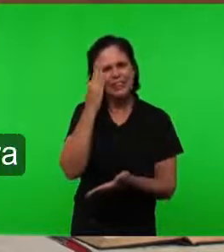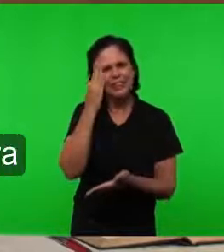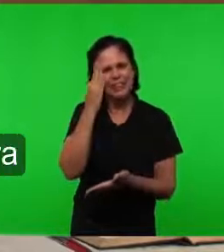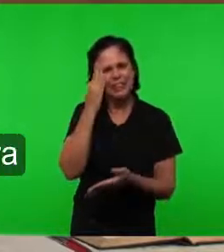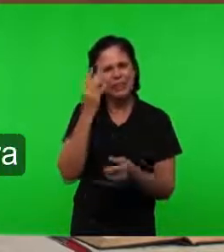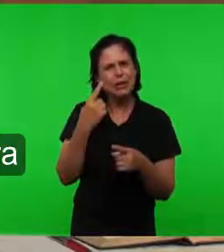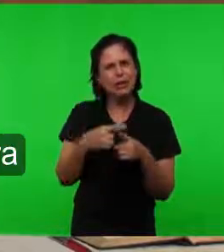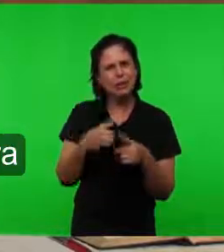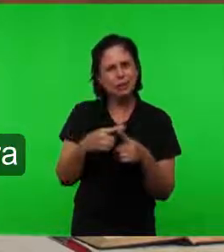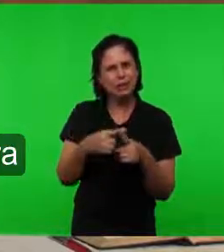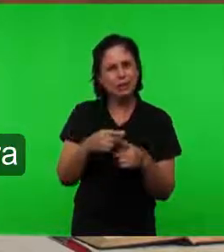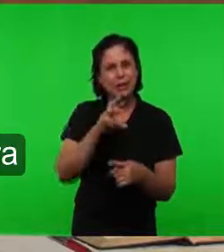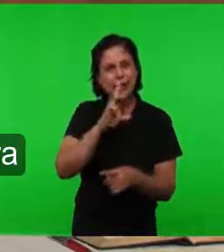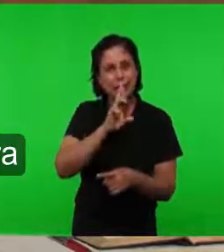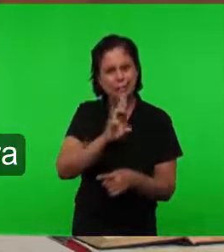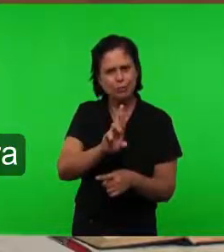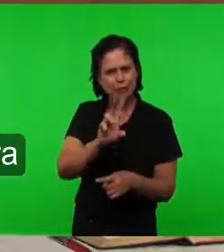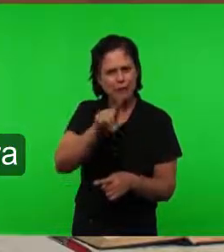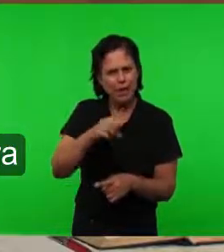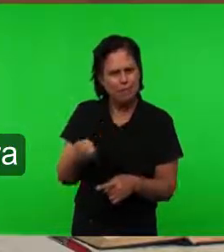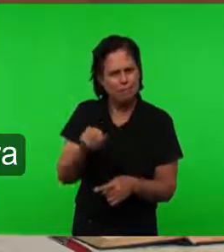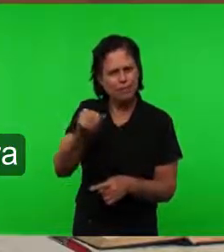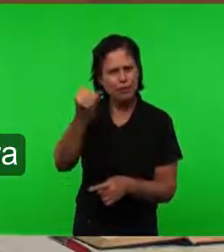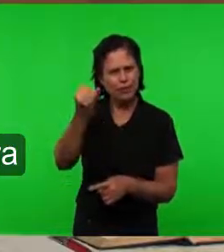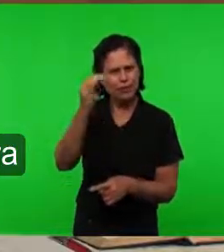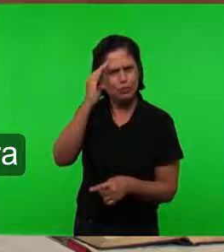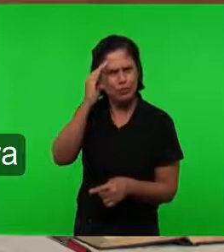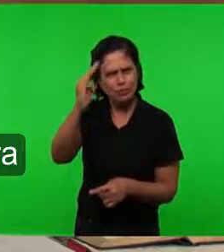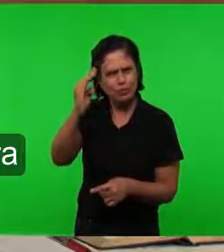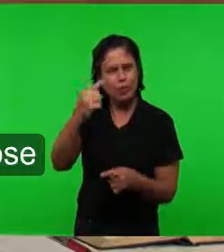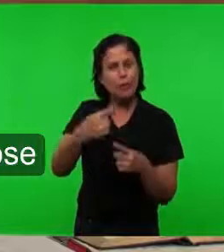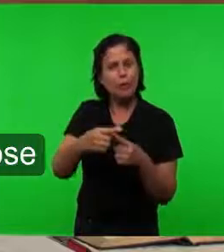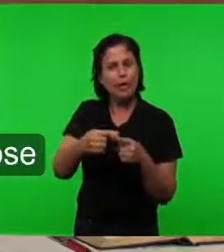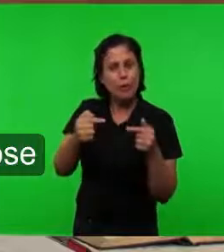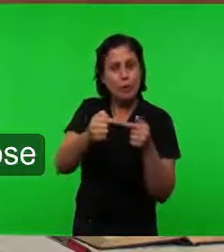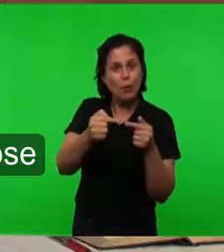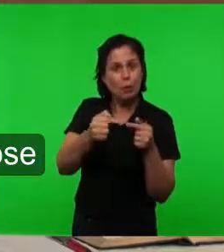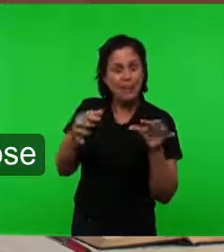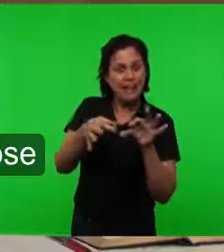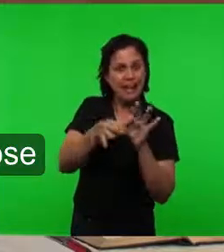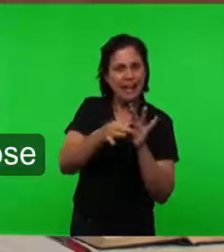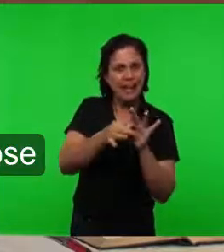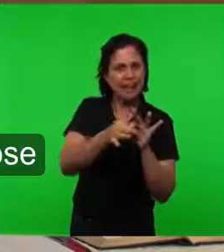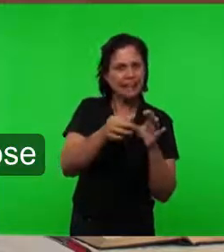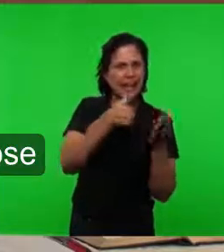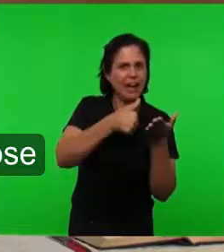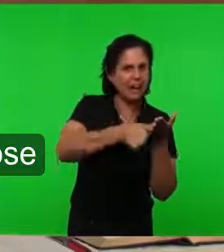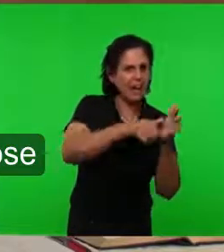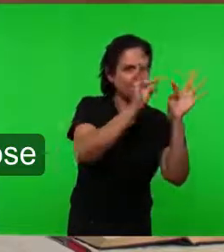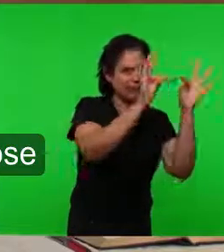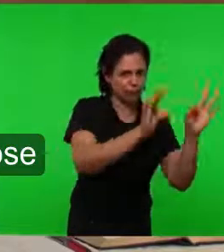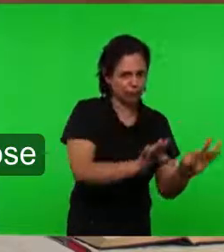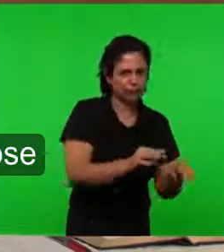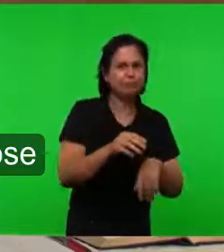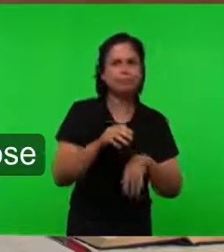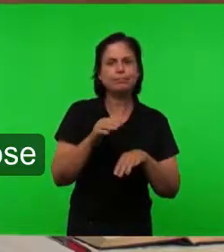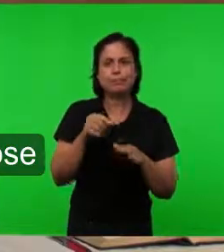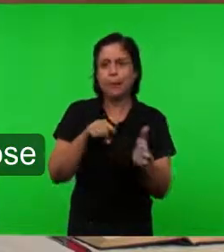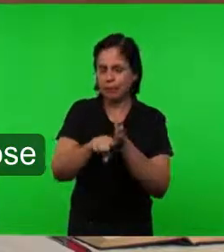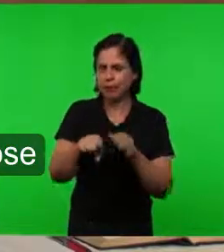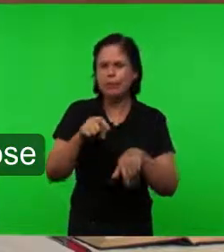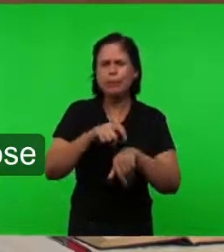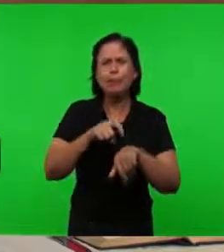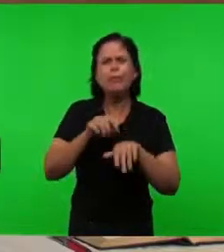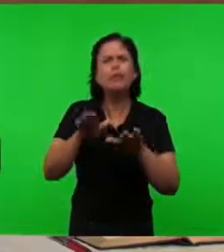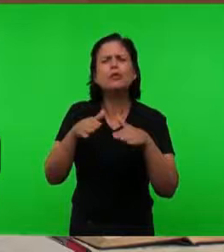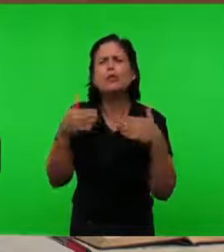fundamental Para o entendimento Do assunto Sobre a carta A tia tira Aqui hoje Em que momento A